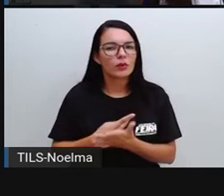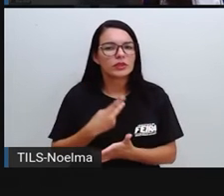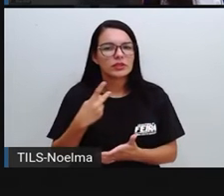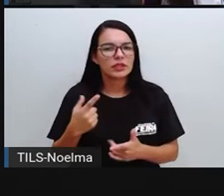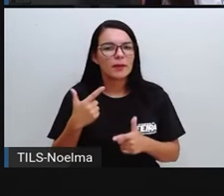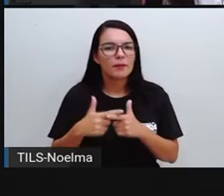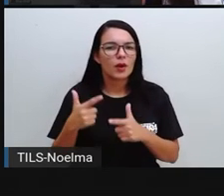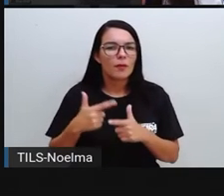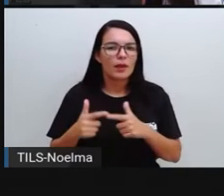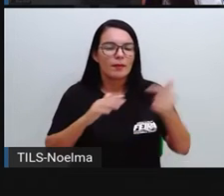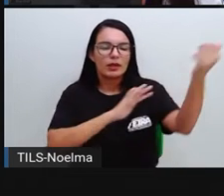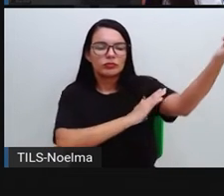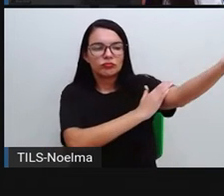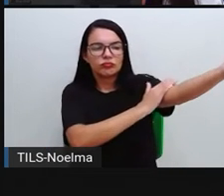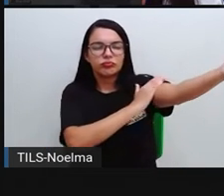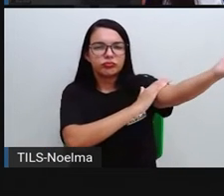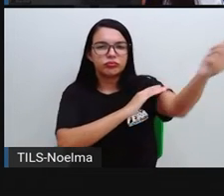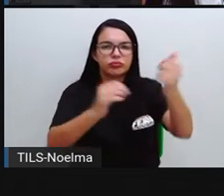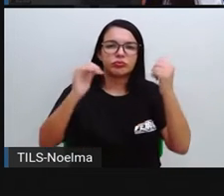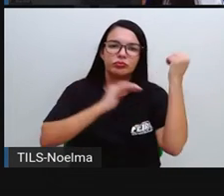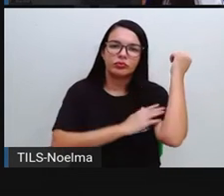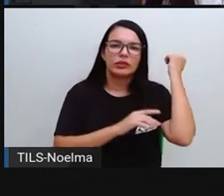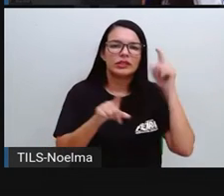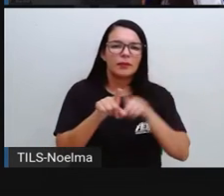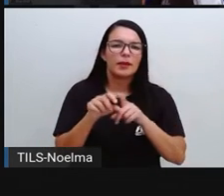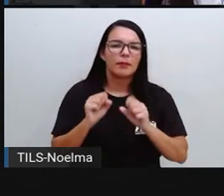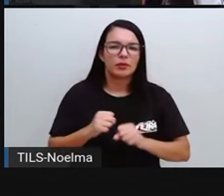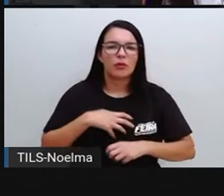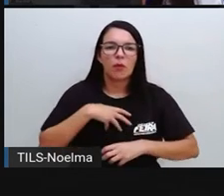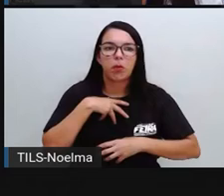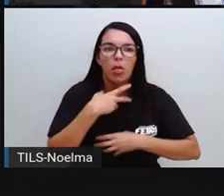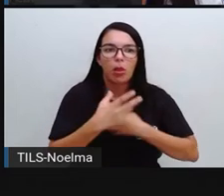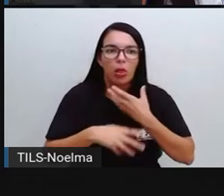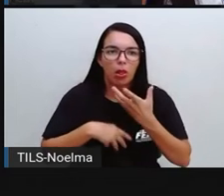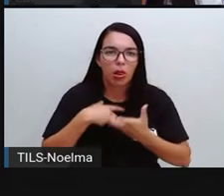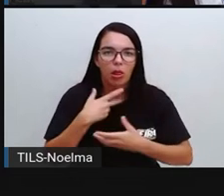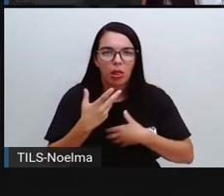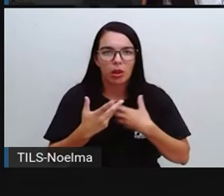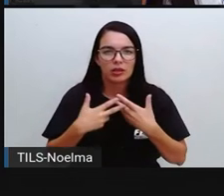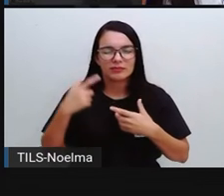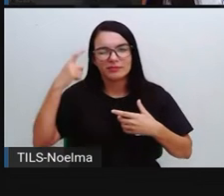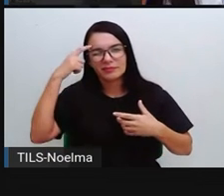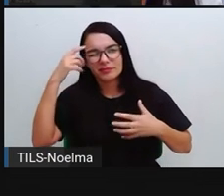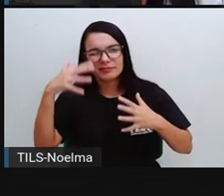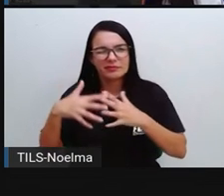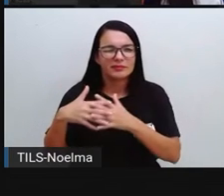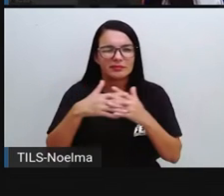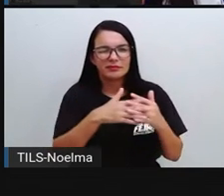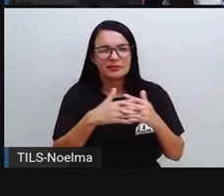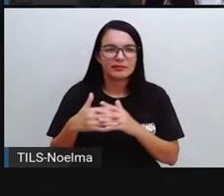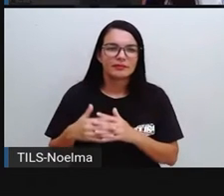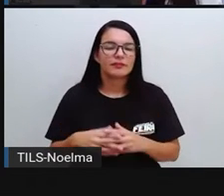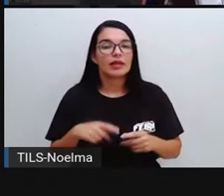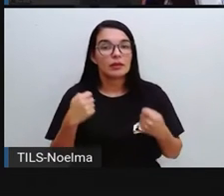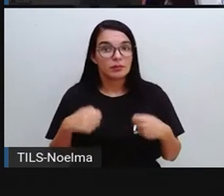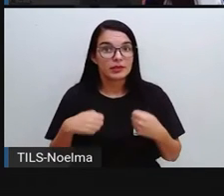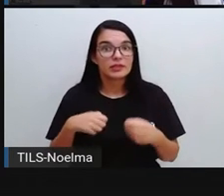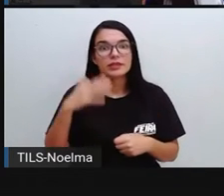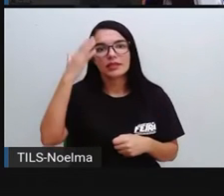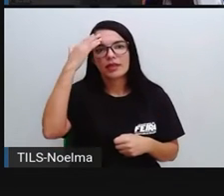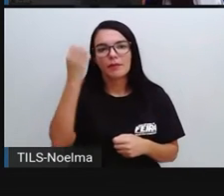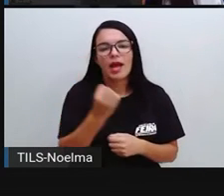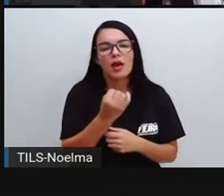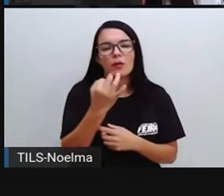nossos músculos Além também De causar Náuseas Vômitos E confusão mental A gente tem que saber A